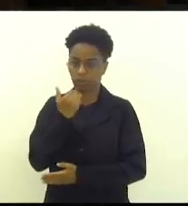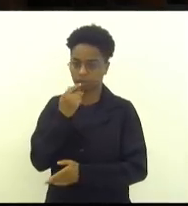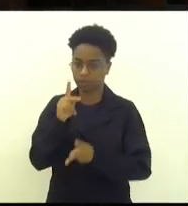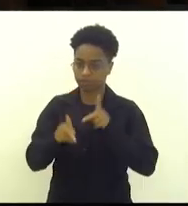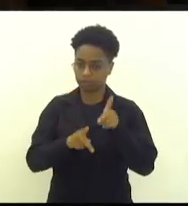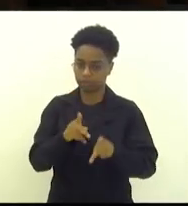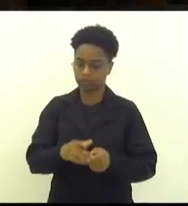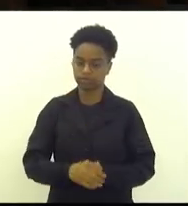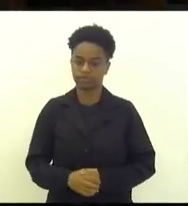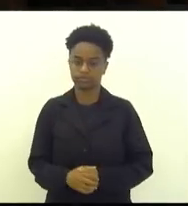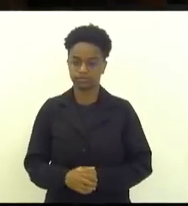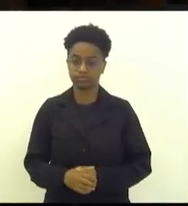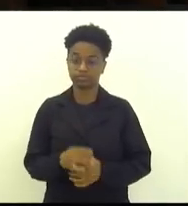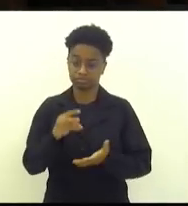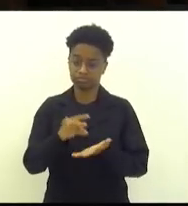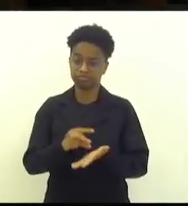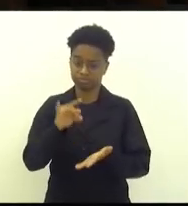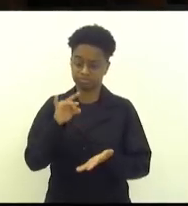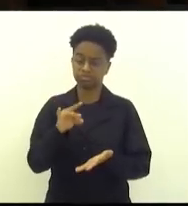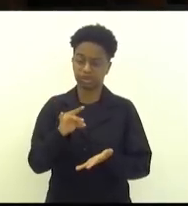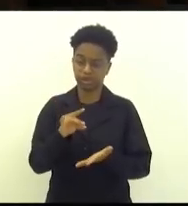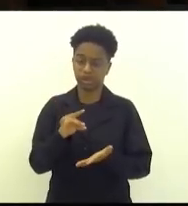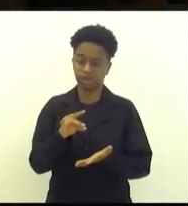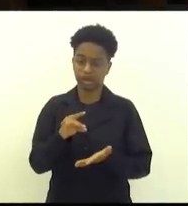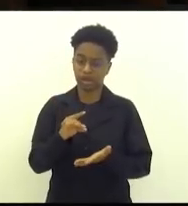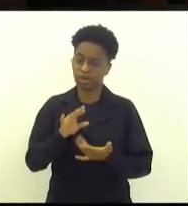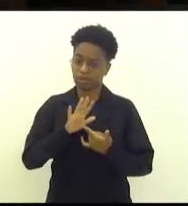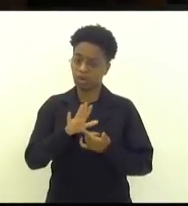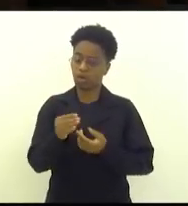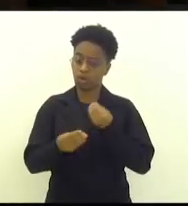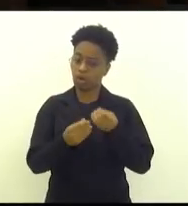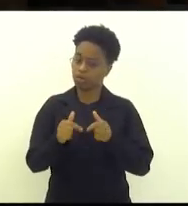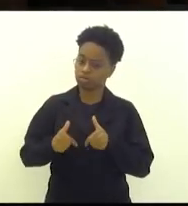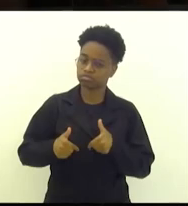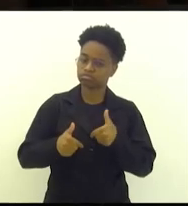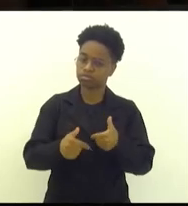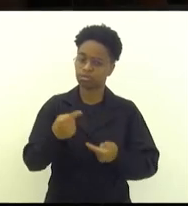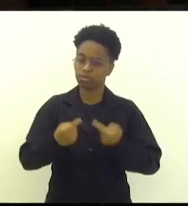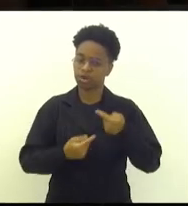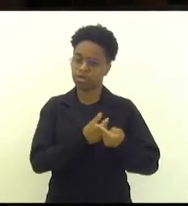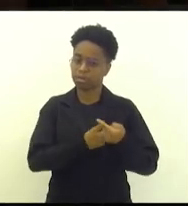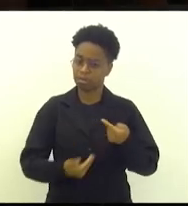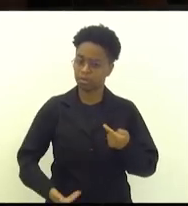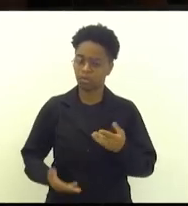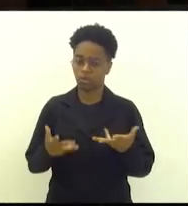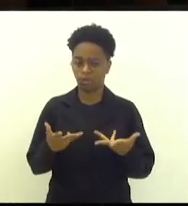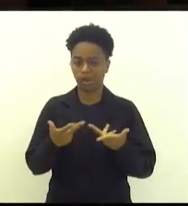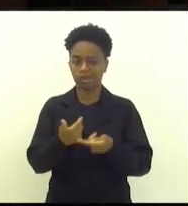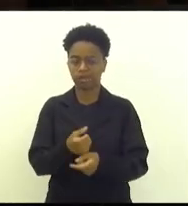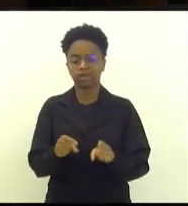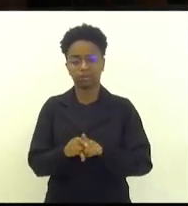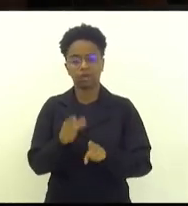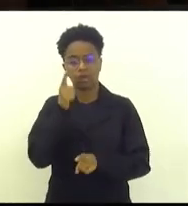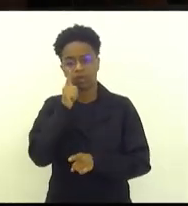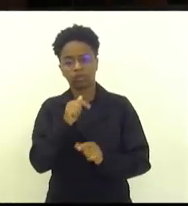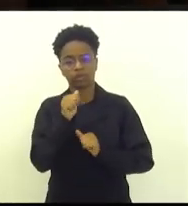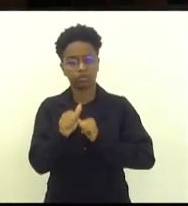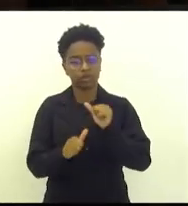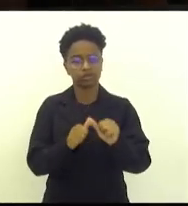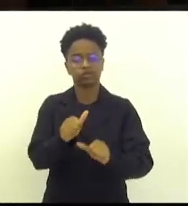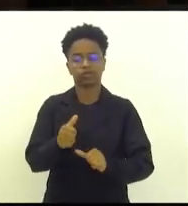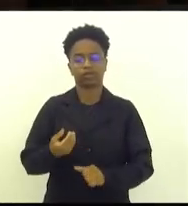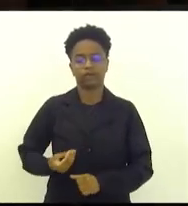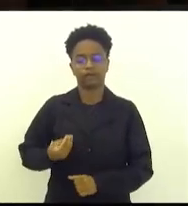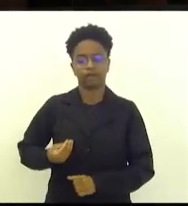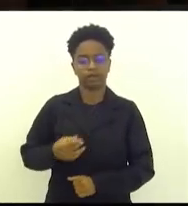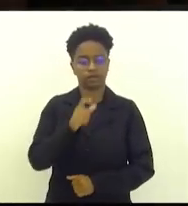lugar. um verdadeiro banho de política pública de qualidade que tem o condão de transformar e modificar a